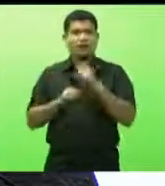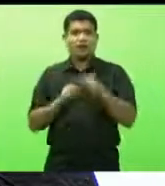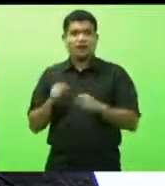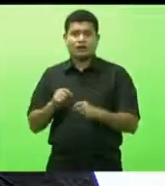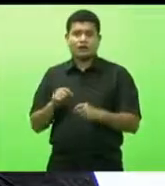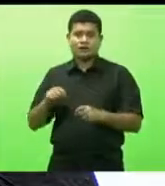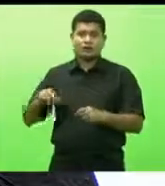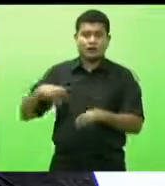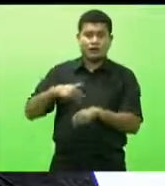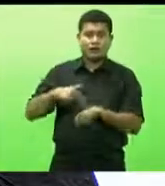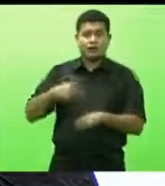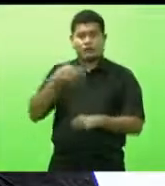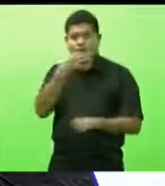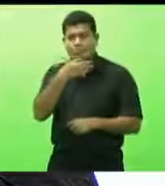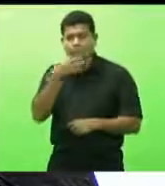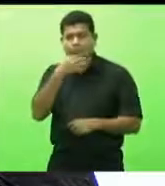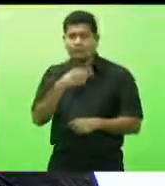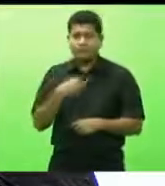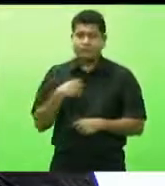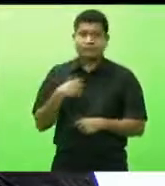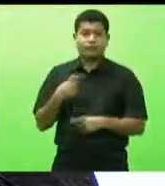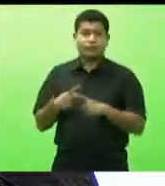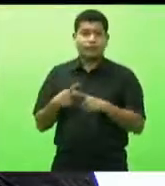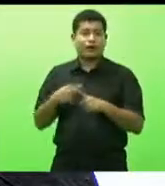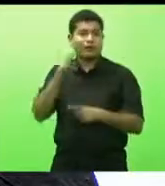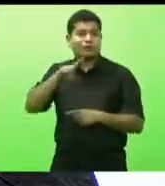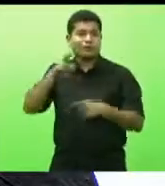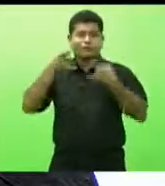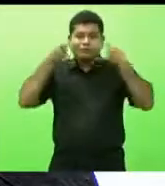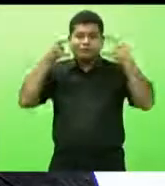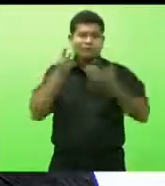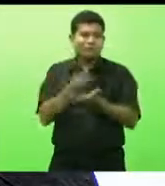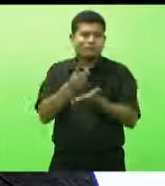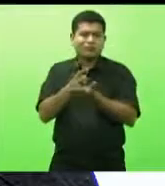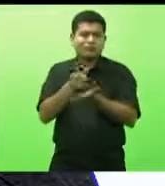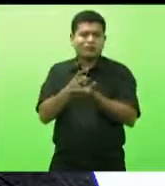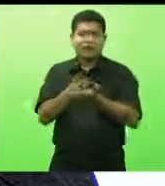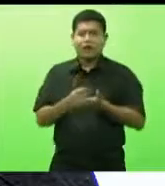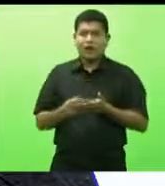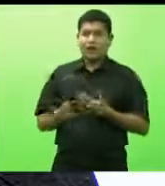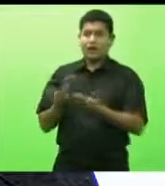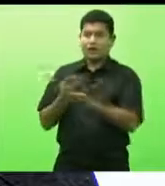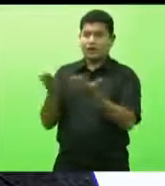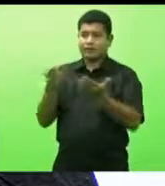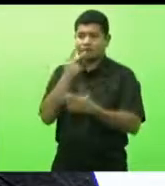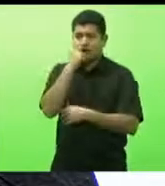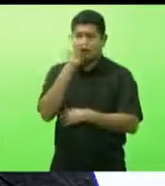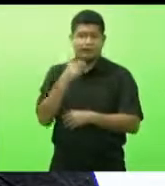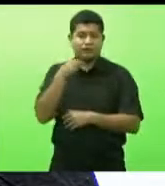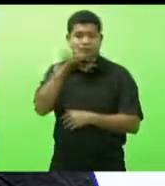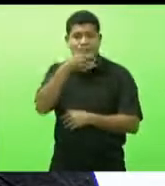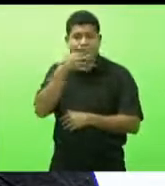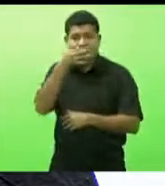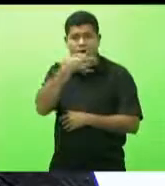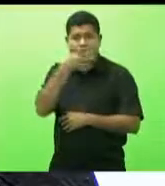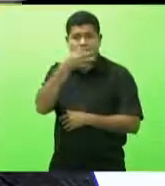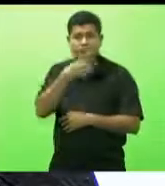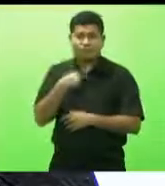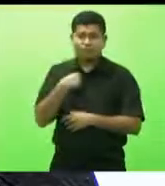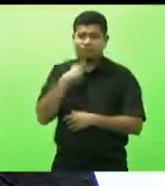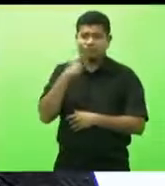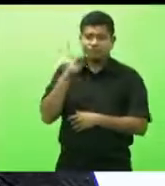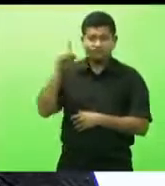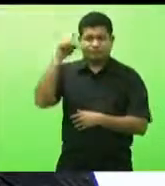quando ela vai conversar. O uso de máscara está dificultando essa formação aí no momento que ela está se comunicando,